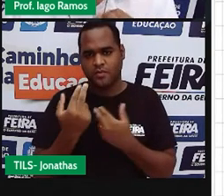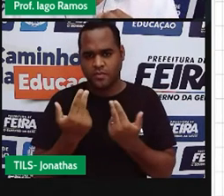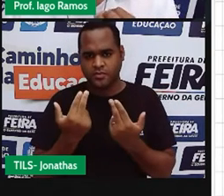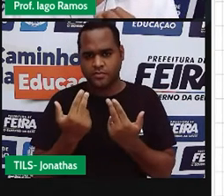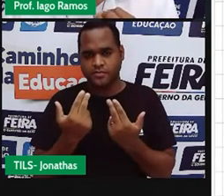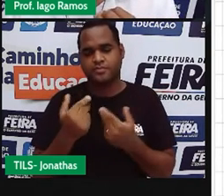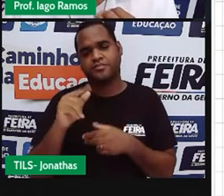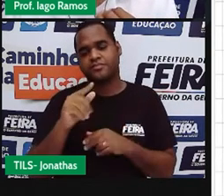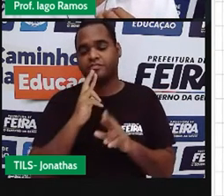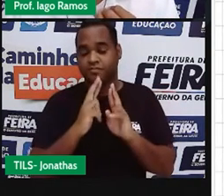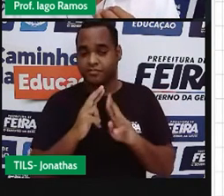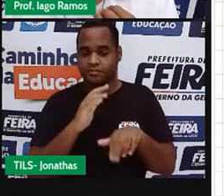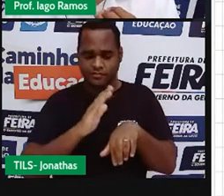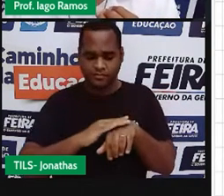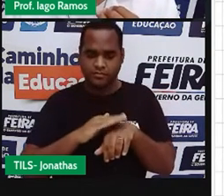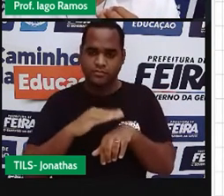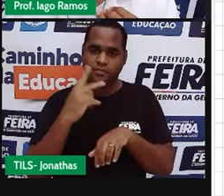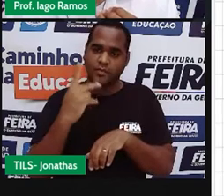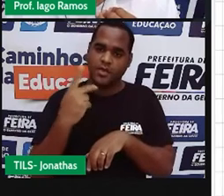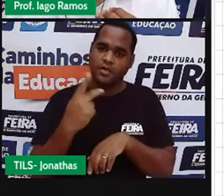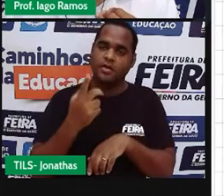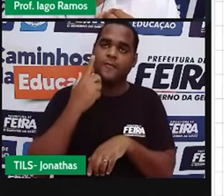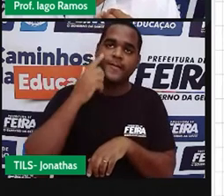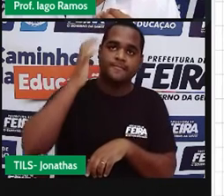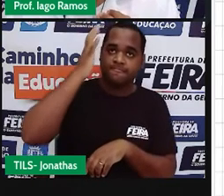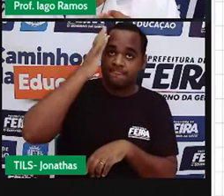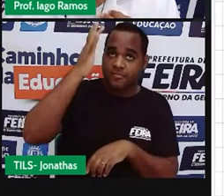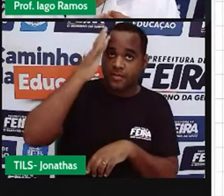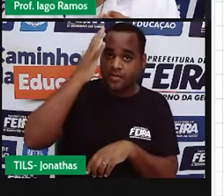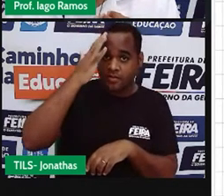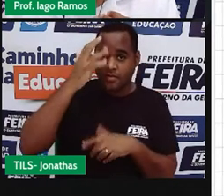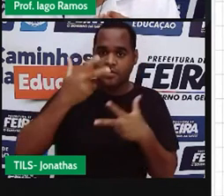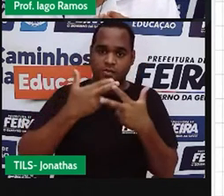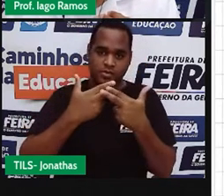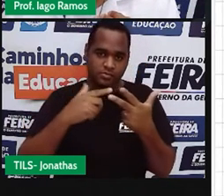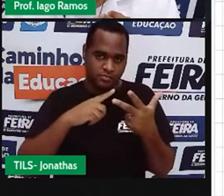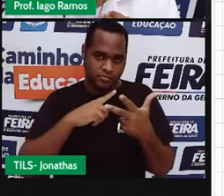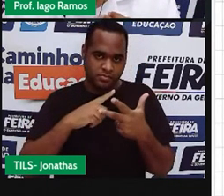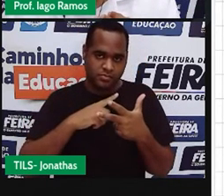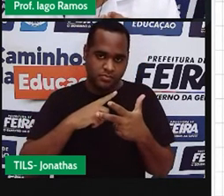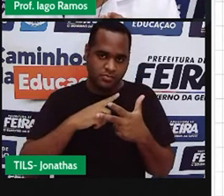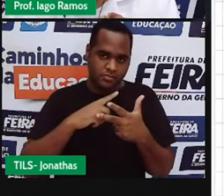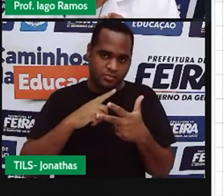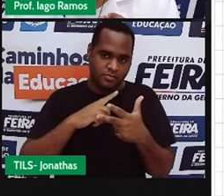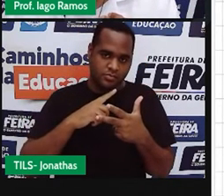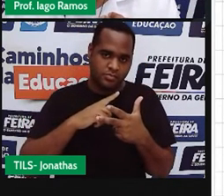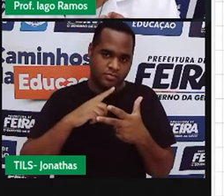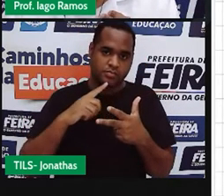você responde para você mesmo. Enquanto você está pensando, eu já estou calculando aqui a distância.